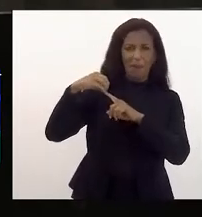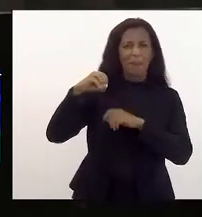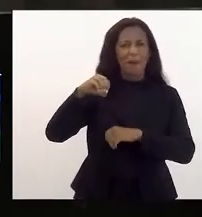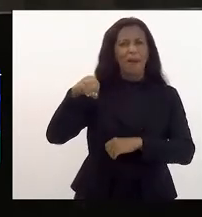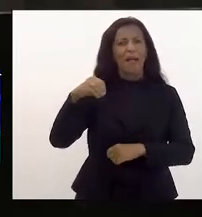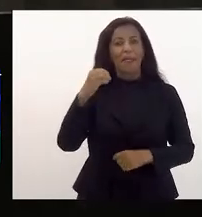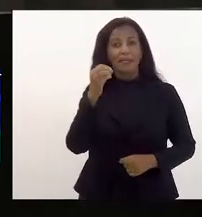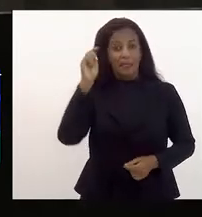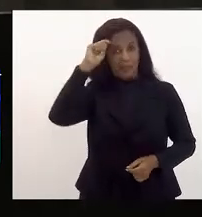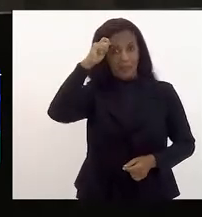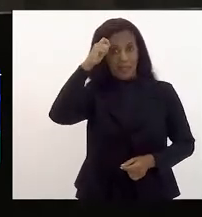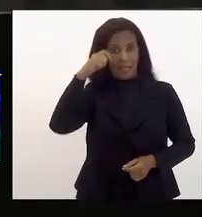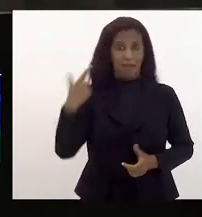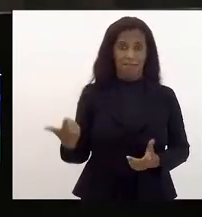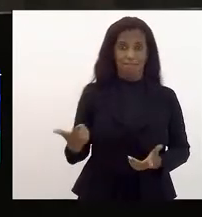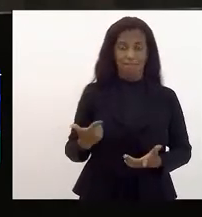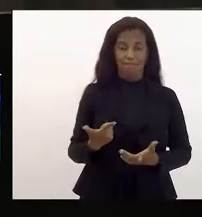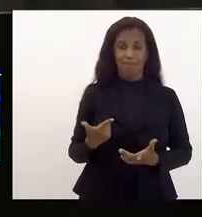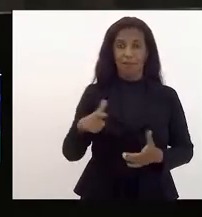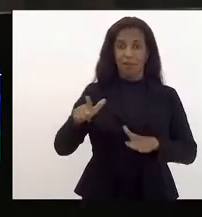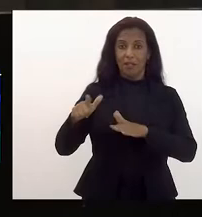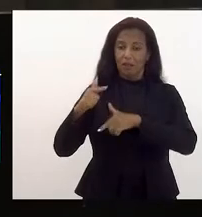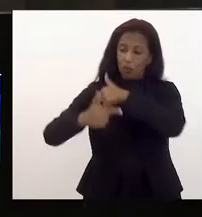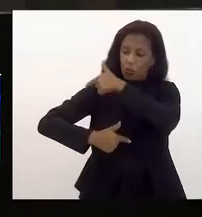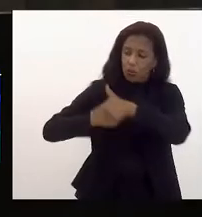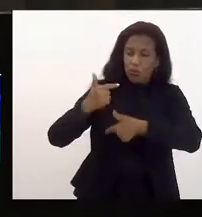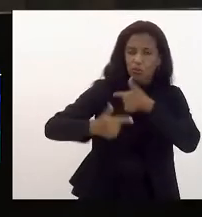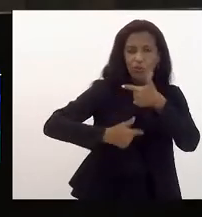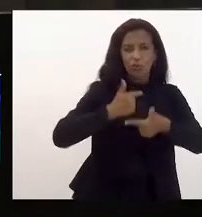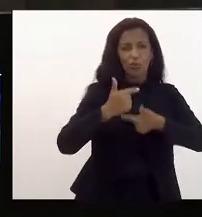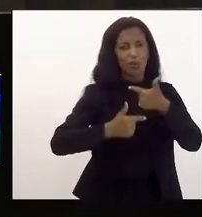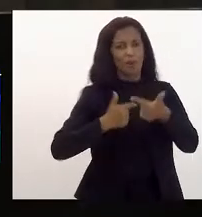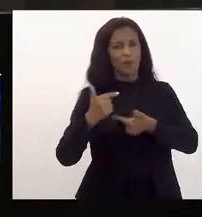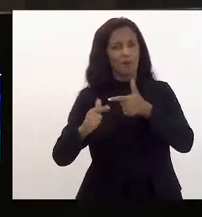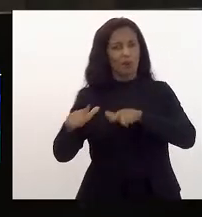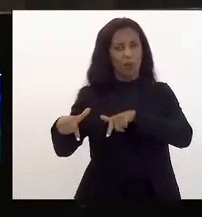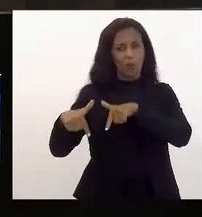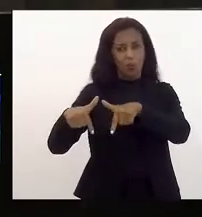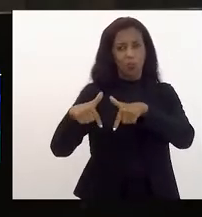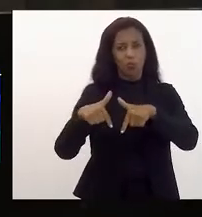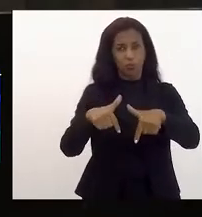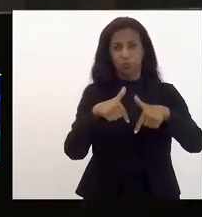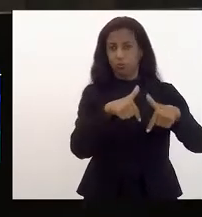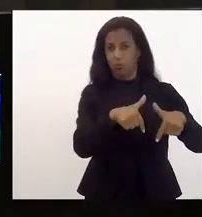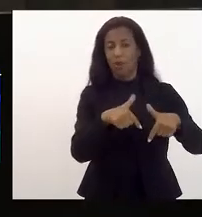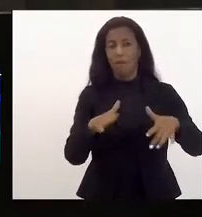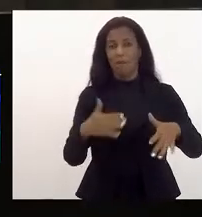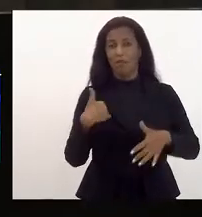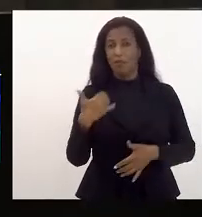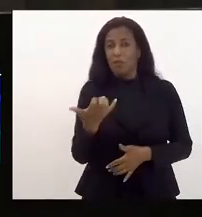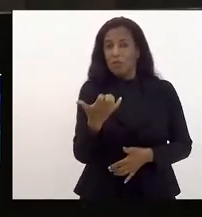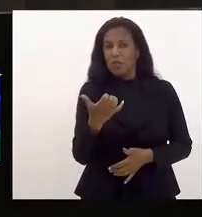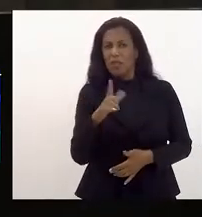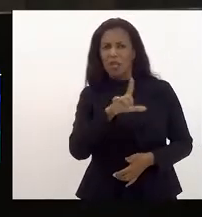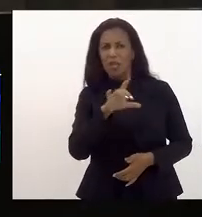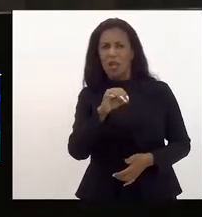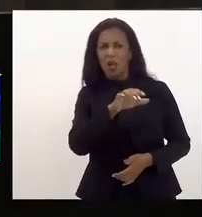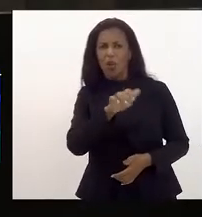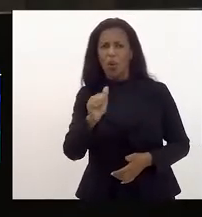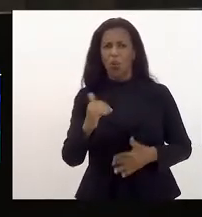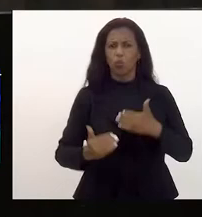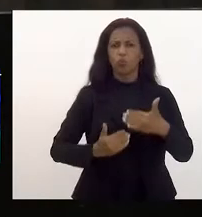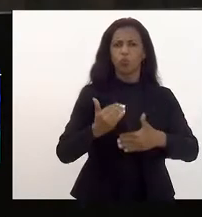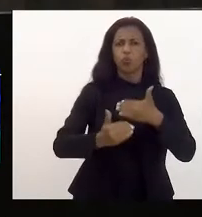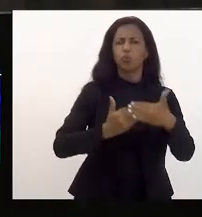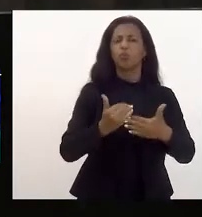na LDO e de lá para cá colocamos outras ações, mas eu queria aqui desenvolver elas na LOA. eu